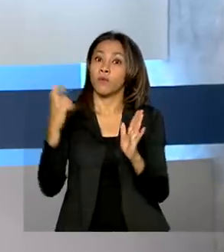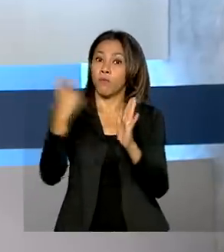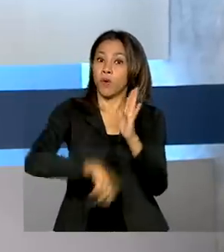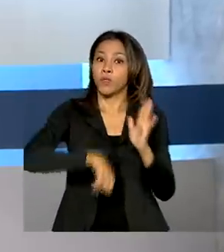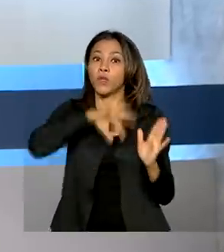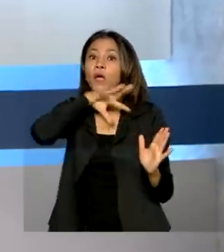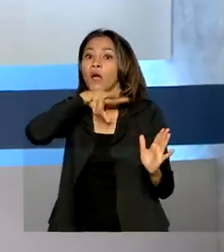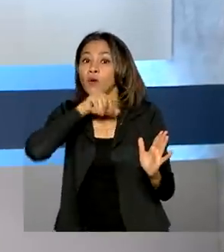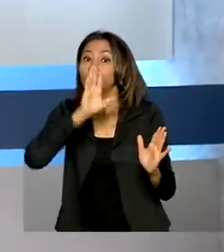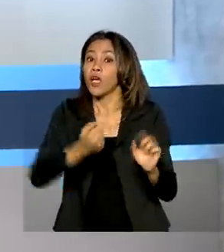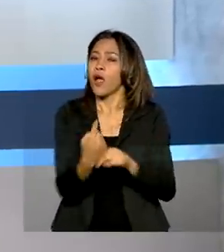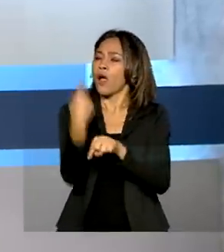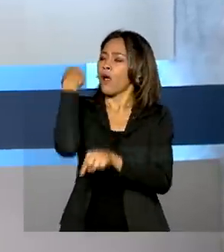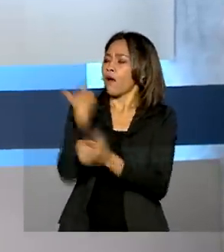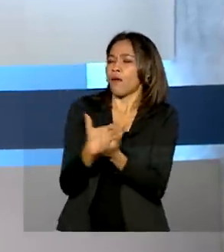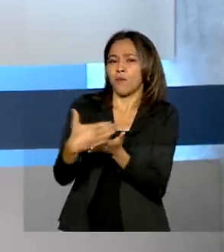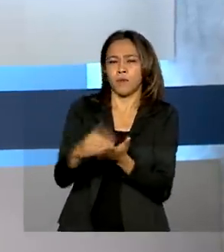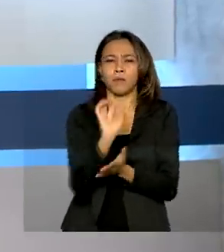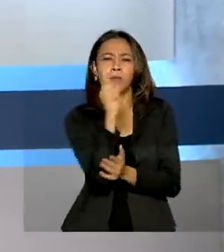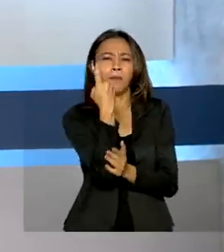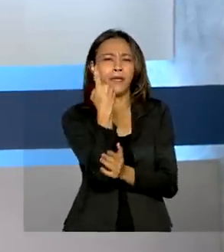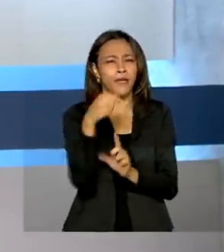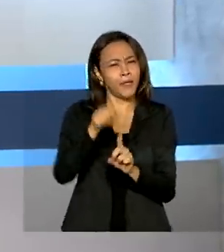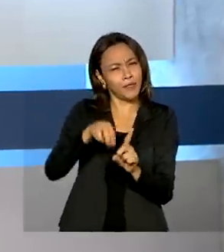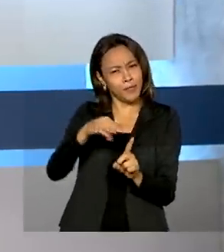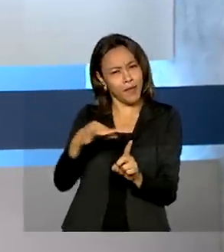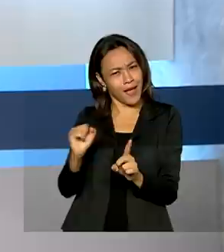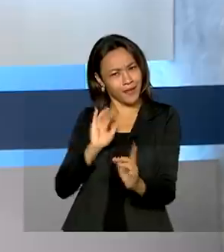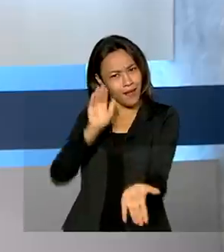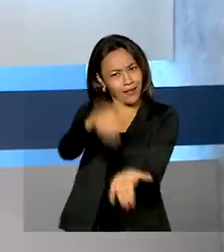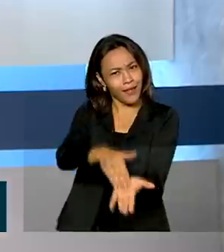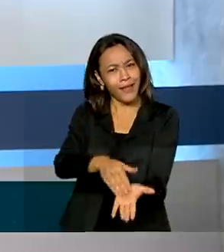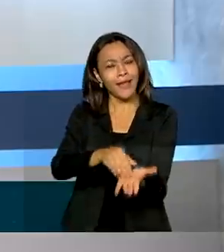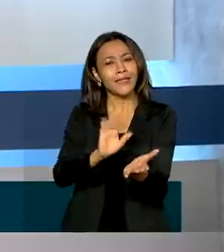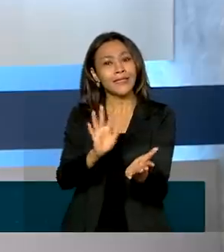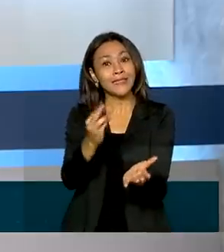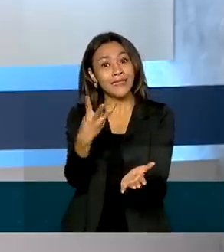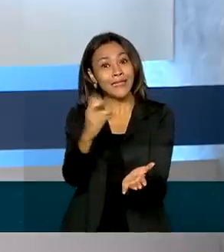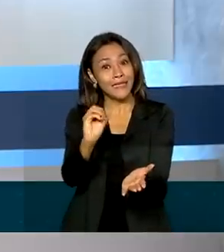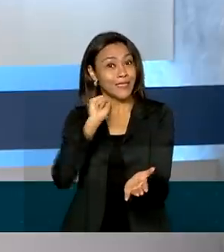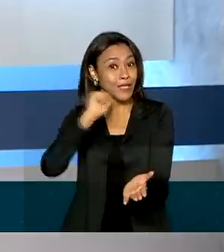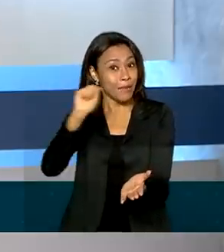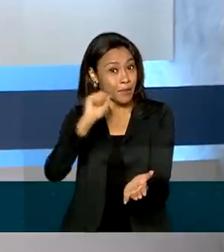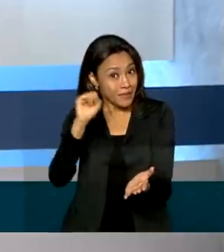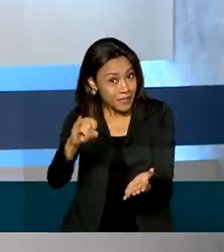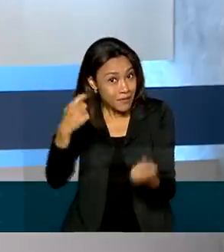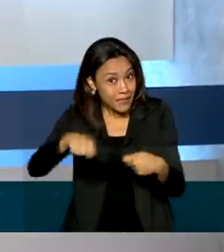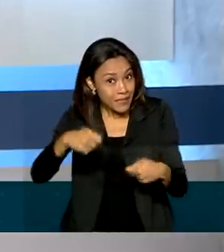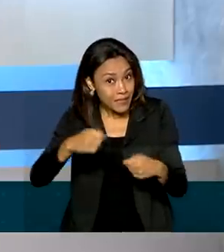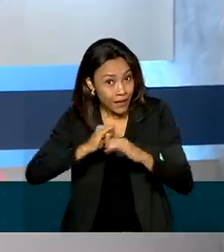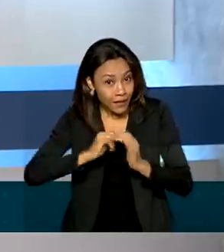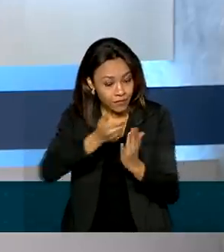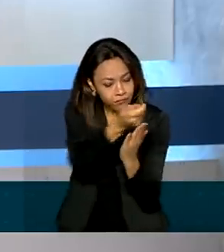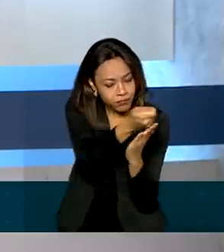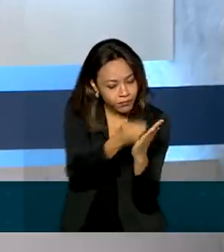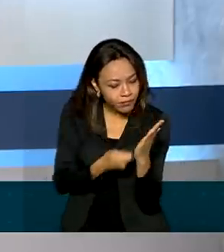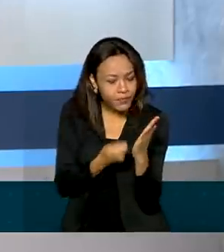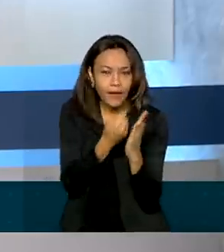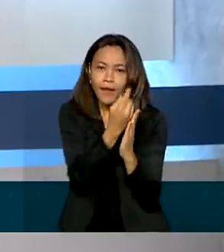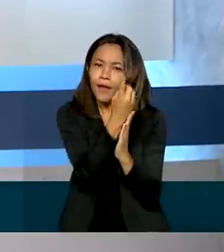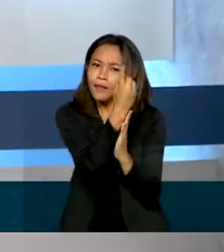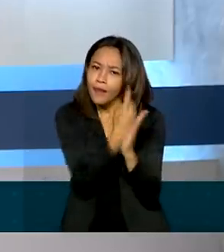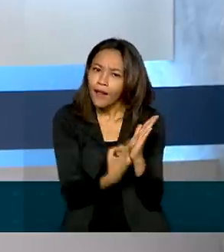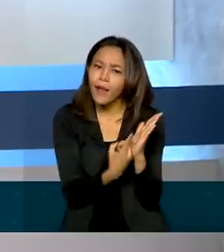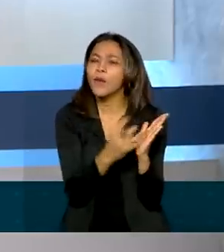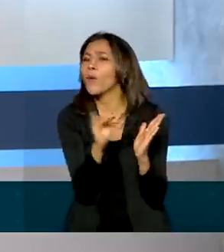declaração começou no dia 1º de março e vai até o dia 30 de abril. Para saber se precisa declarar e quais as regras, é